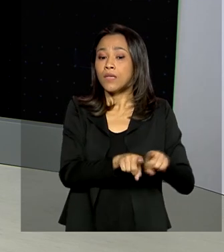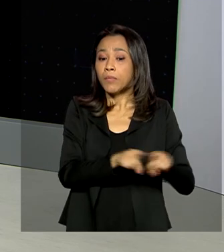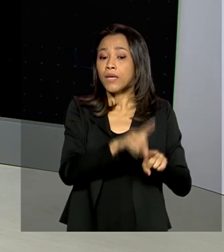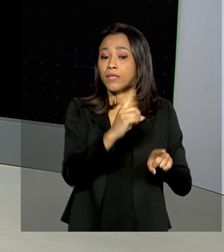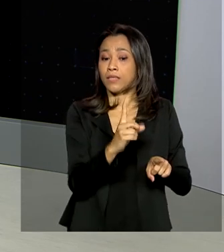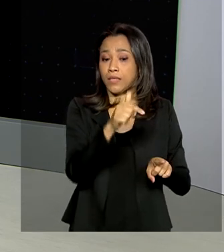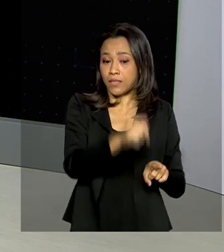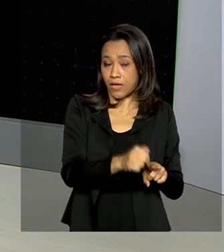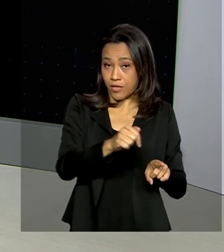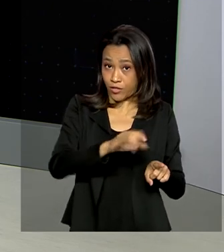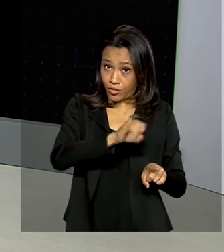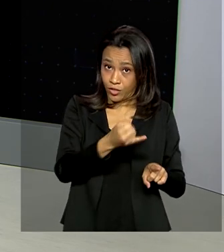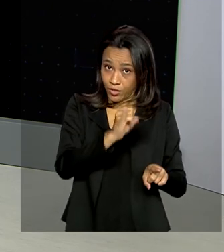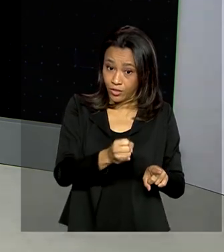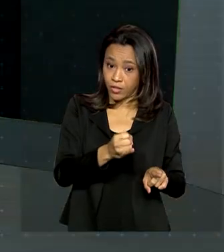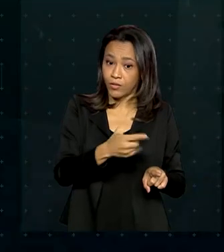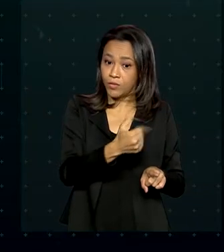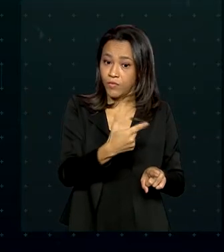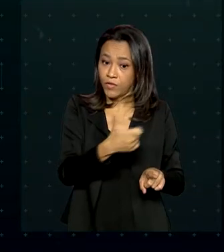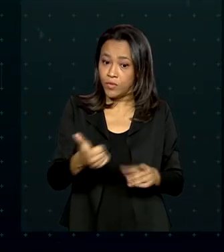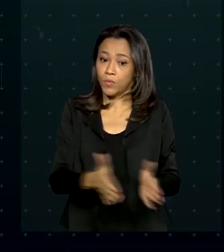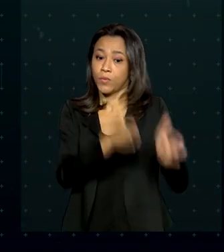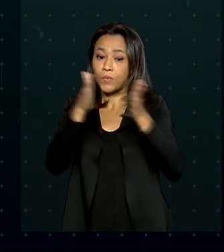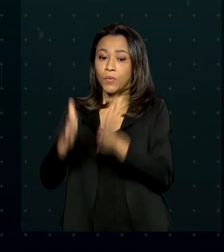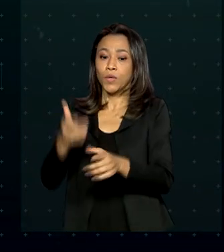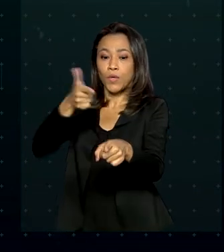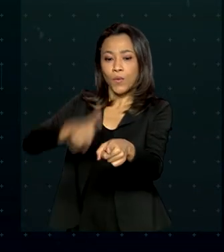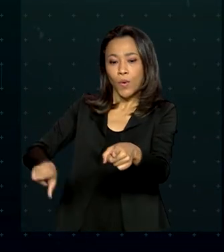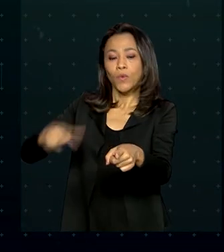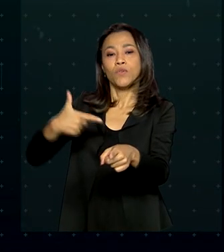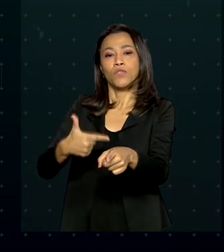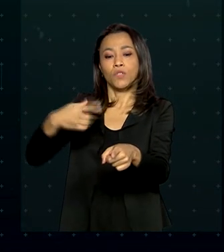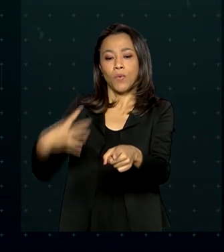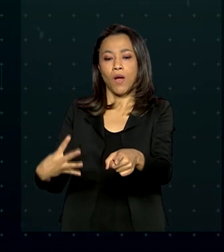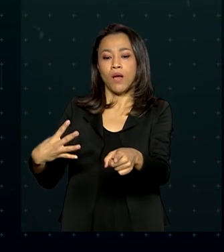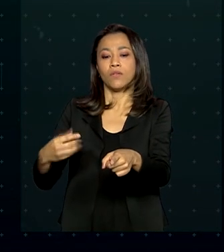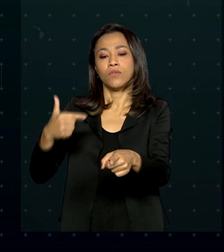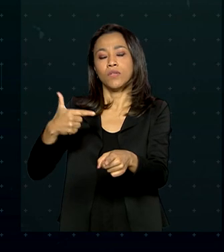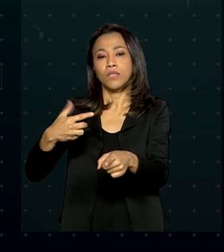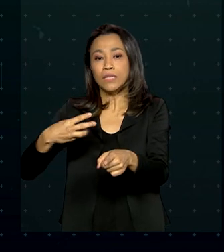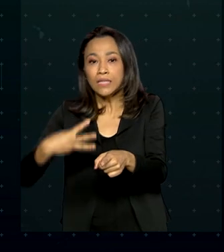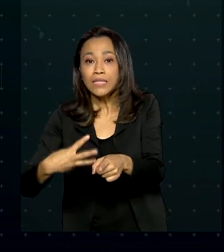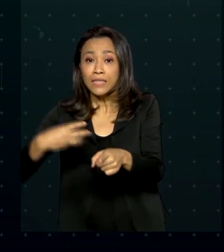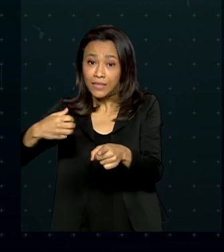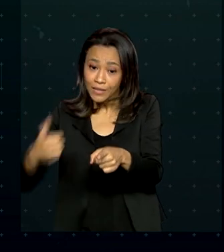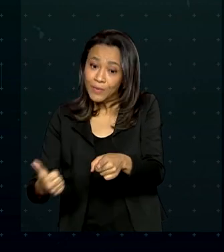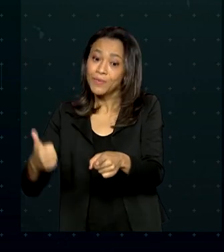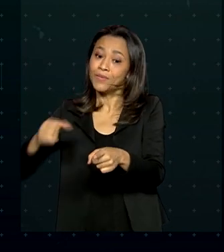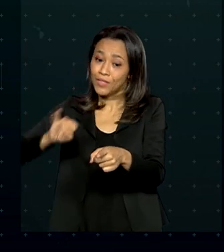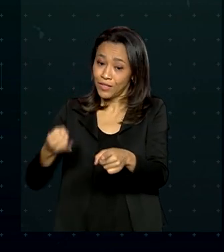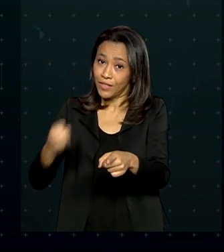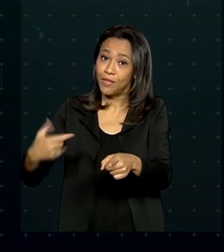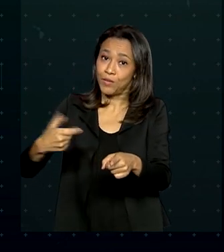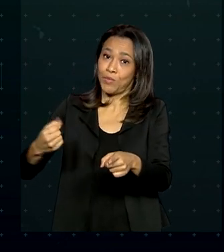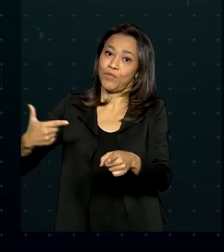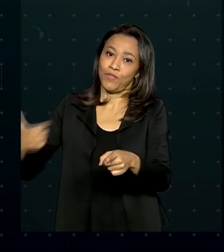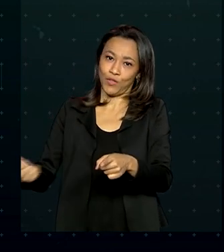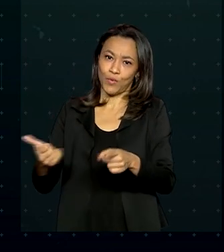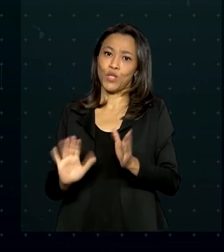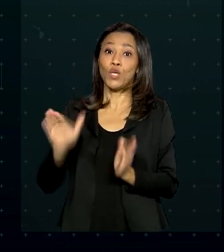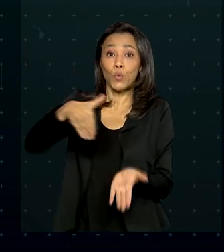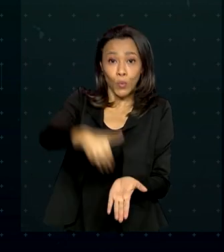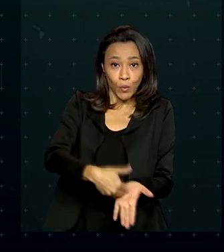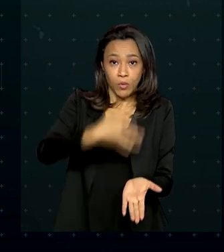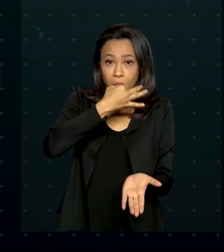de 2021 e o Enem digital seria nos dias 24 e 31 de janeiro do ano que vem. E por último, a